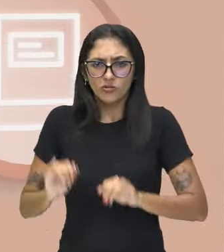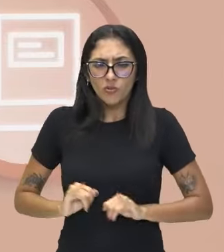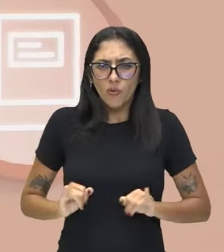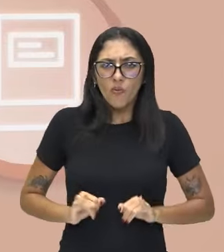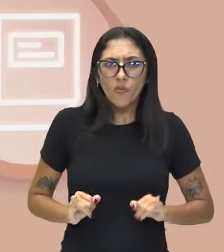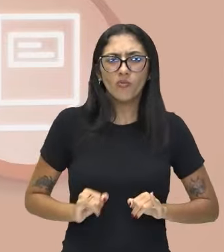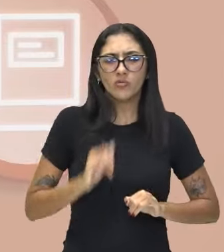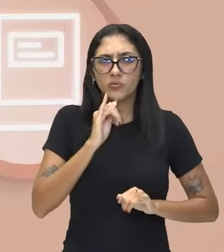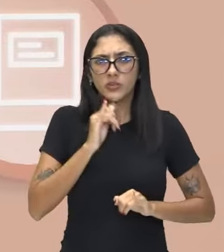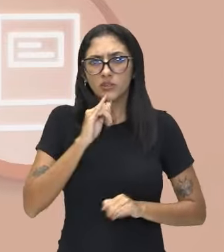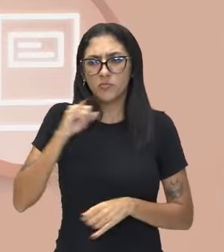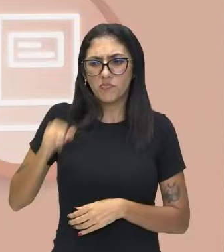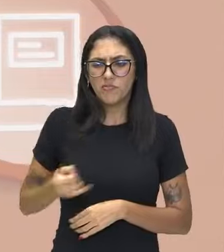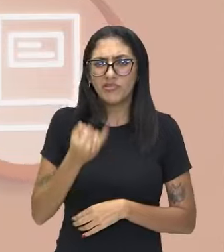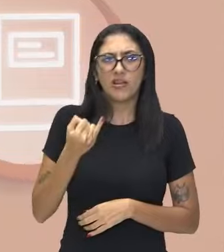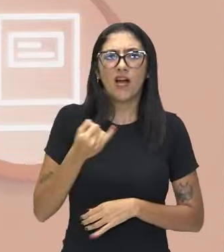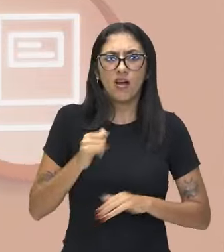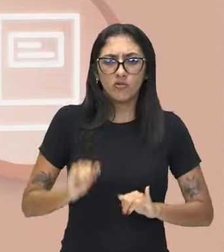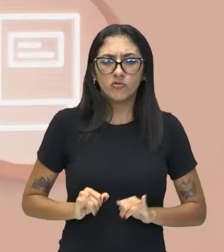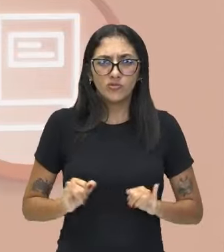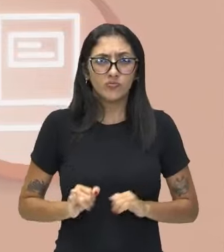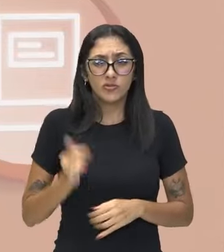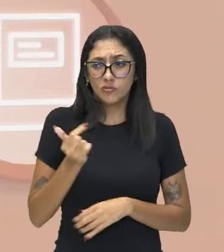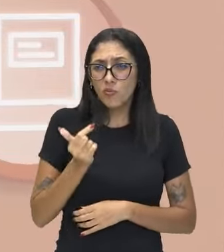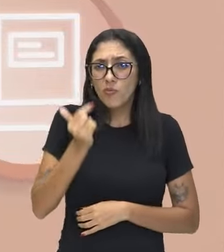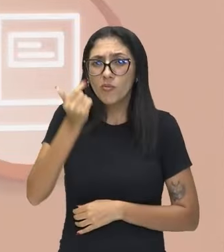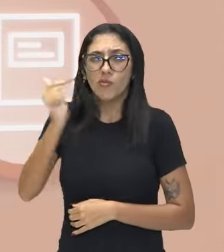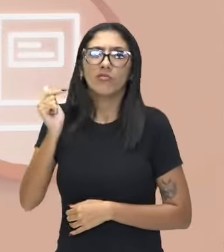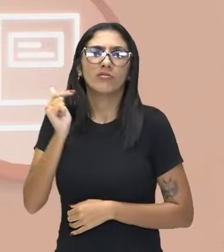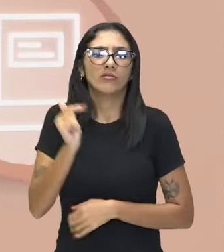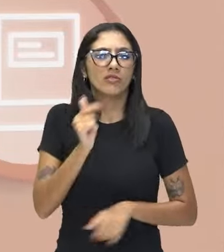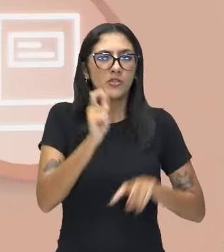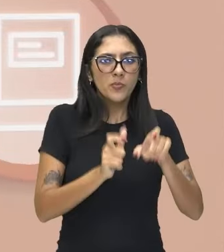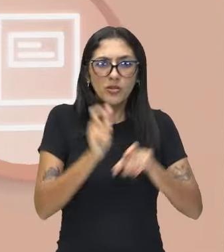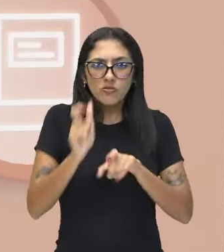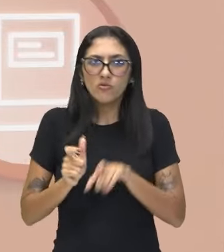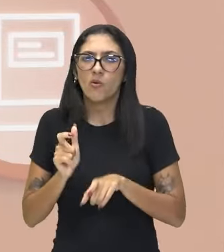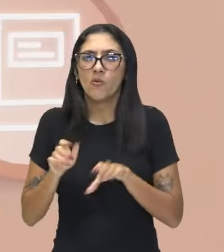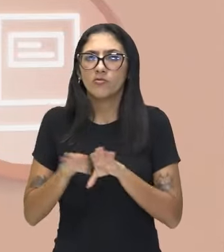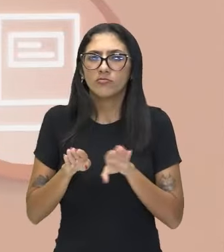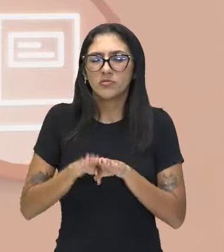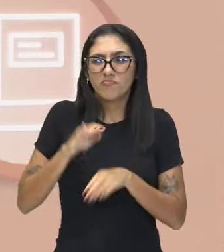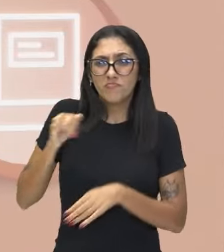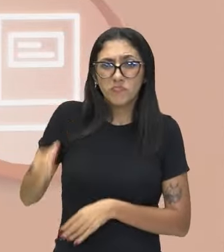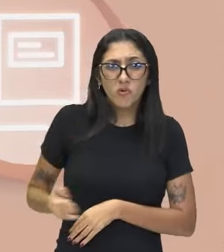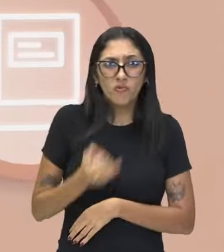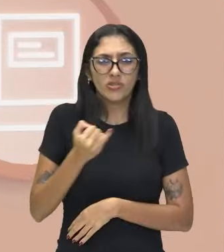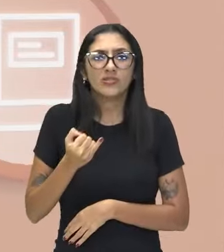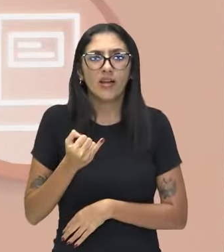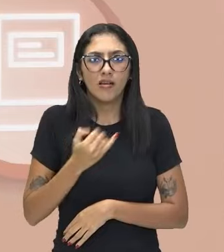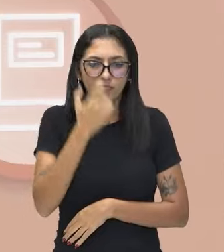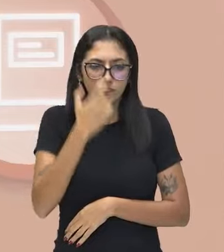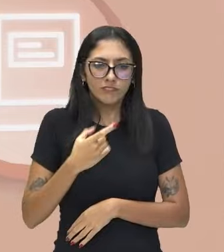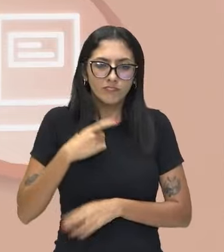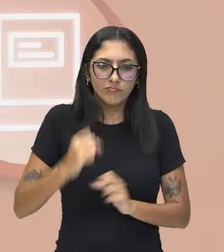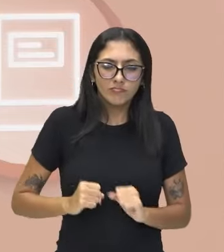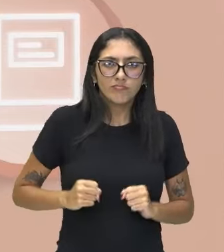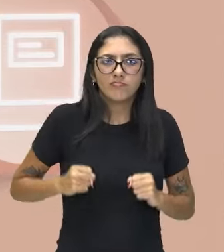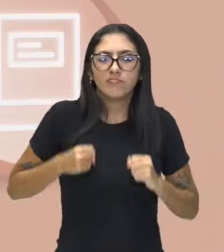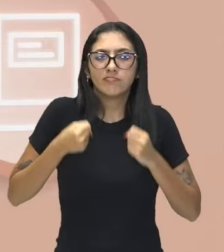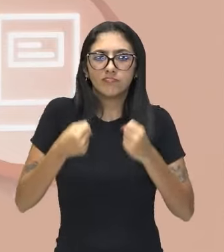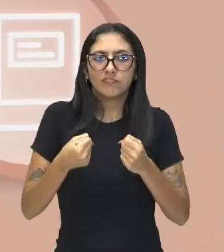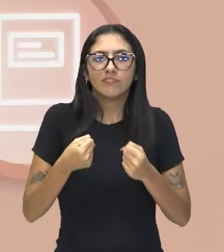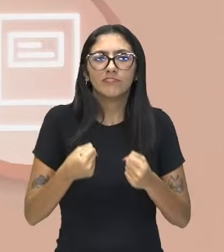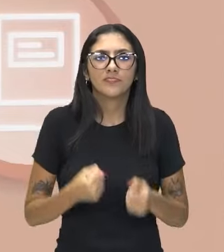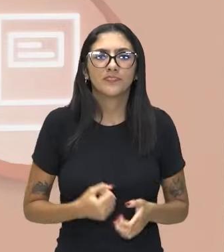sofrimento que eu vou me projetar. É no sofrimento que eu vou encontrar forças para superar todos esses obstáculos aí,